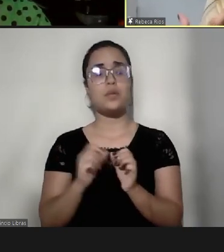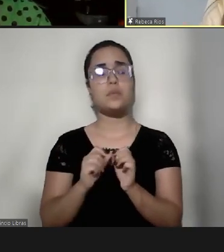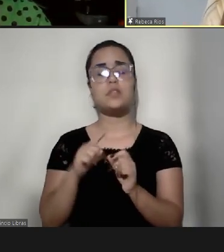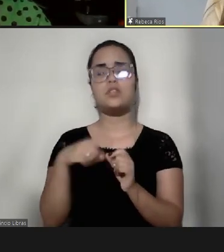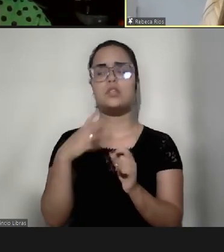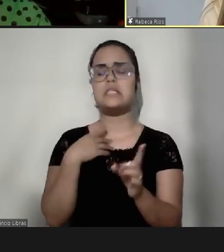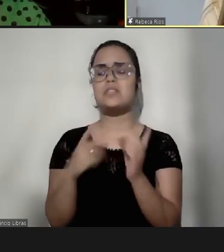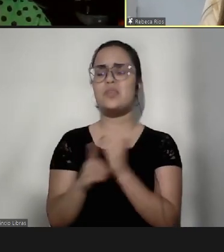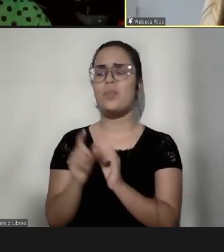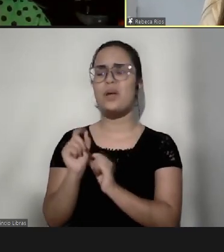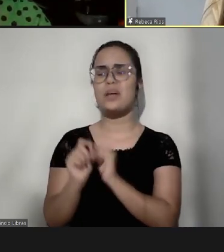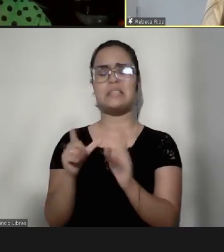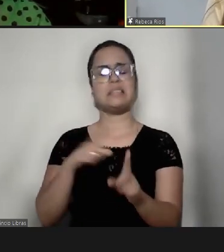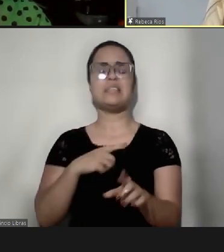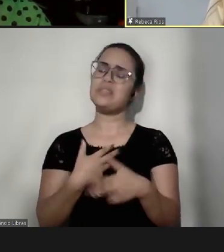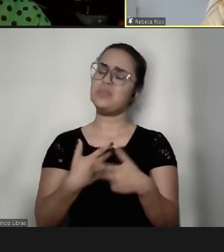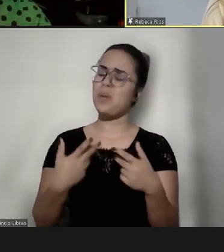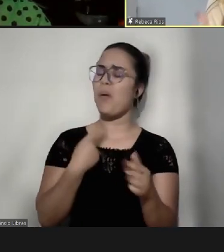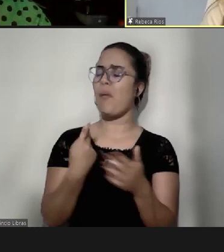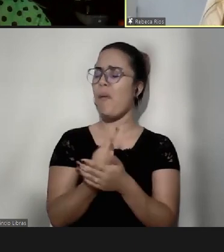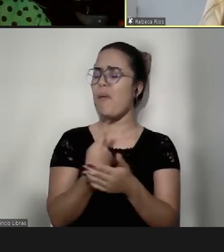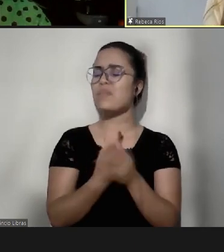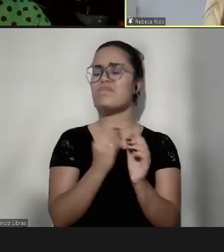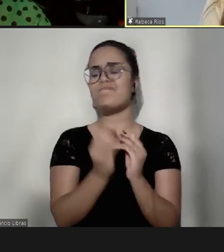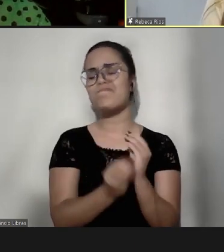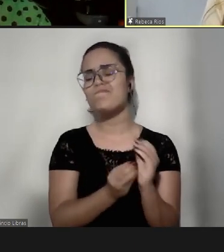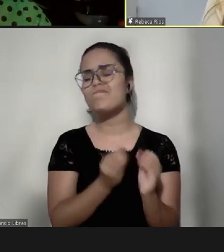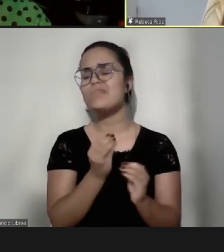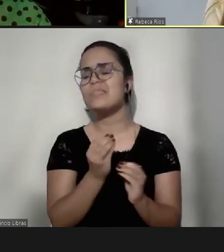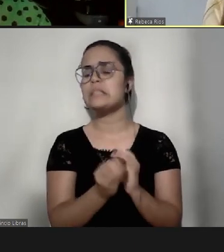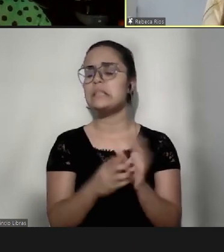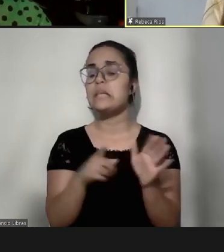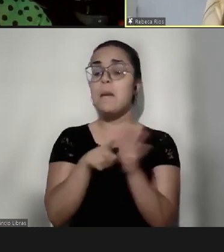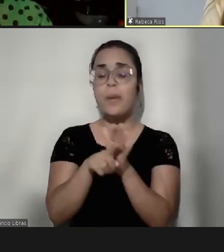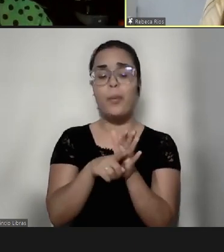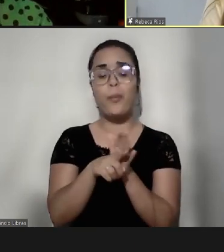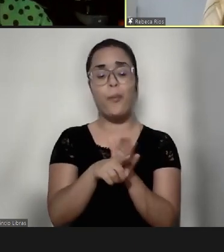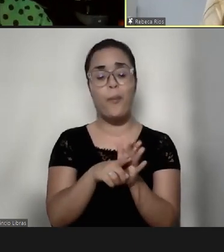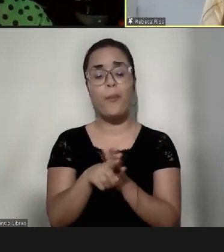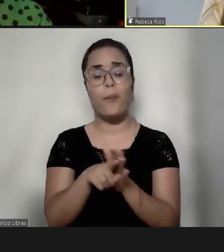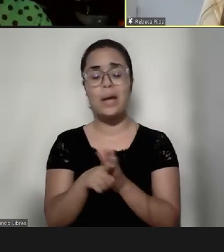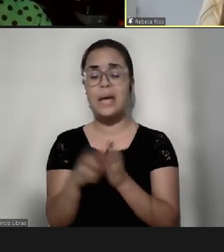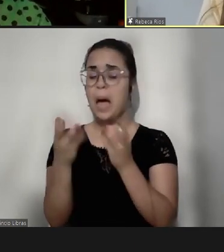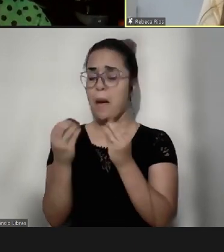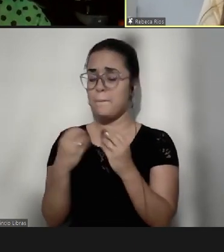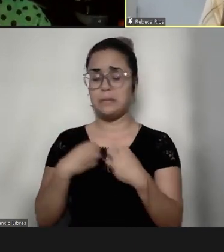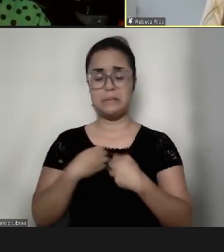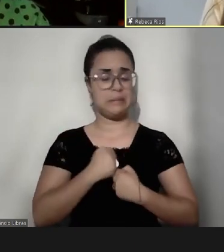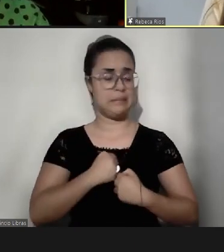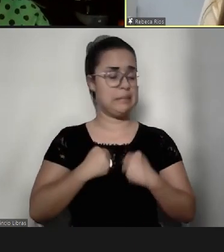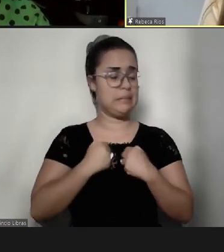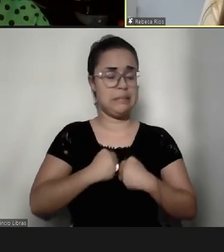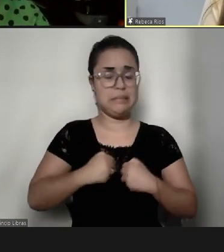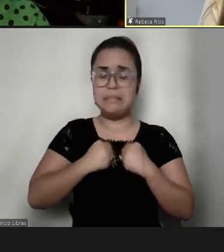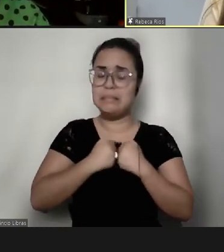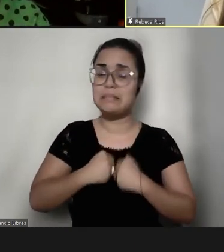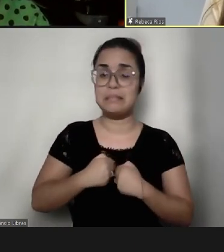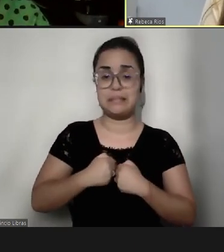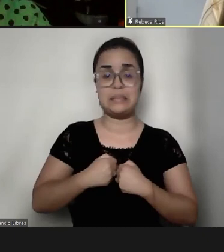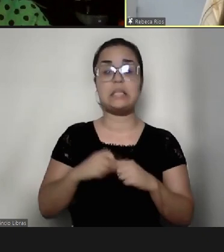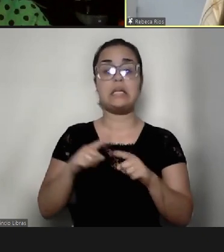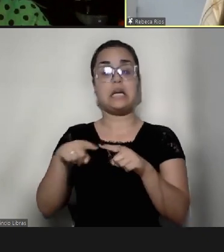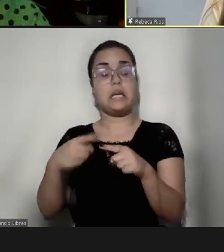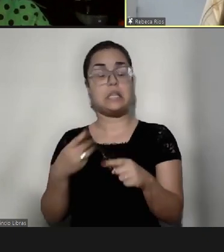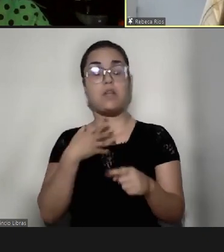tem alguma coisa ali que eu não sei o que é e a gente fica nessa busca e essa busca também é muito angustiante. Então, eu